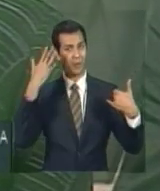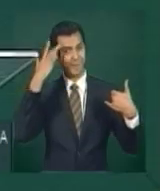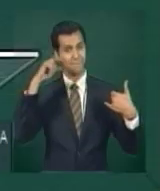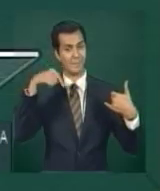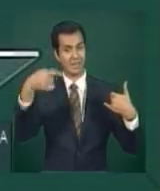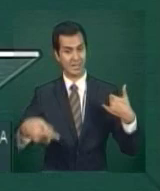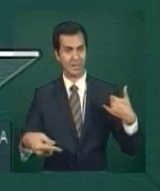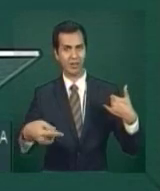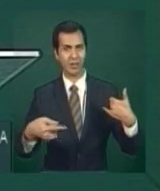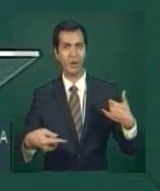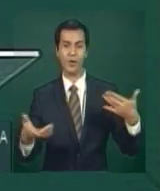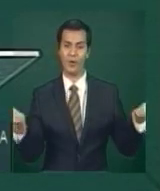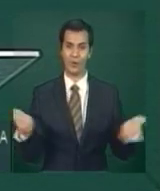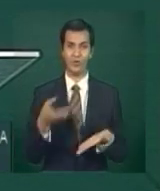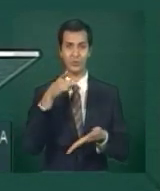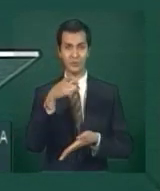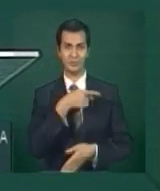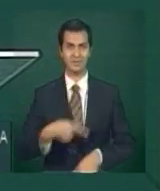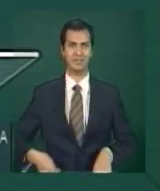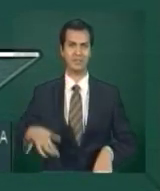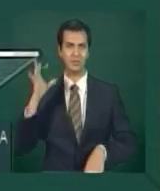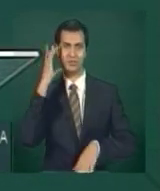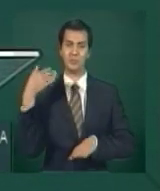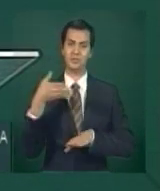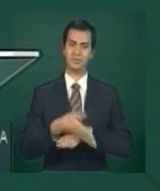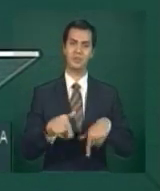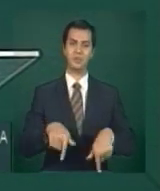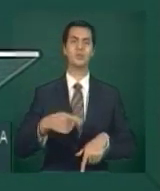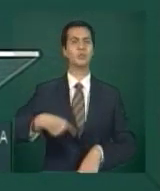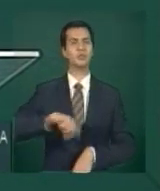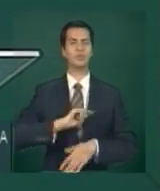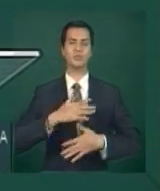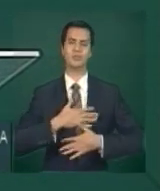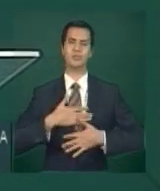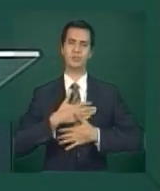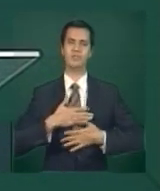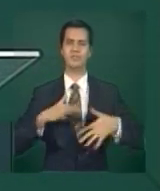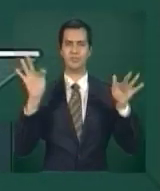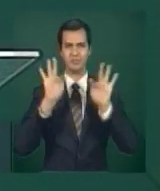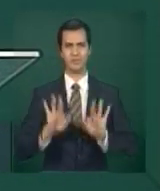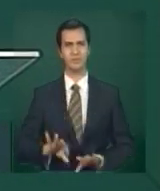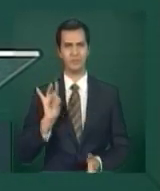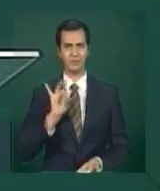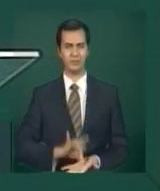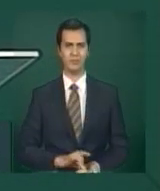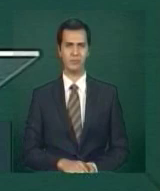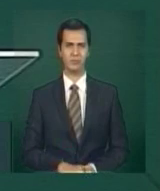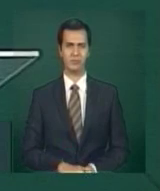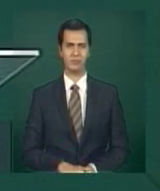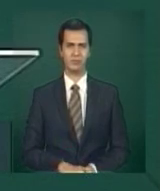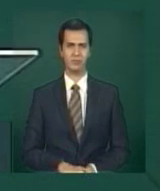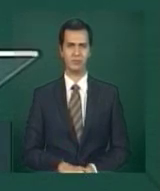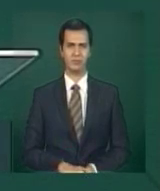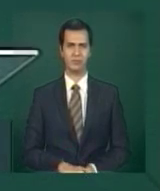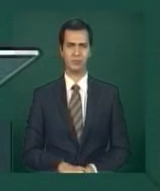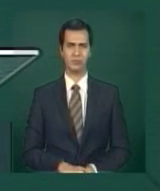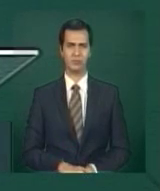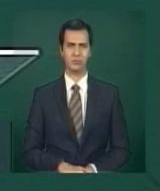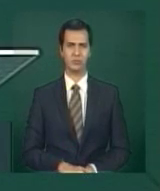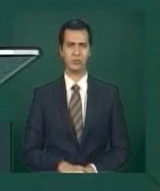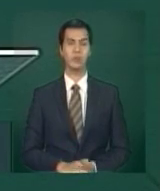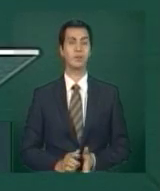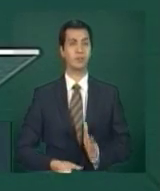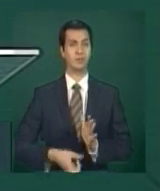nos honra e nos deixa cheio de felicidades. Eu disse, na última oportunidade, que a senhora